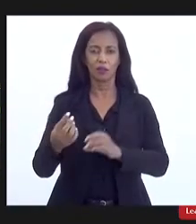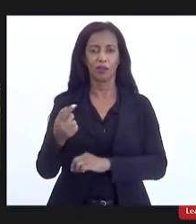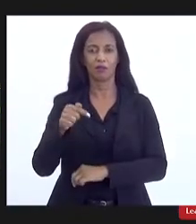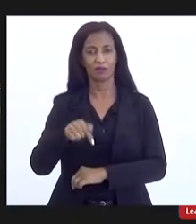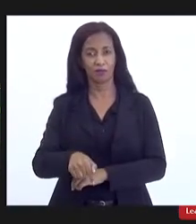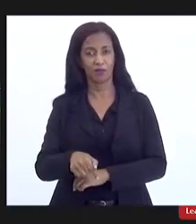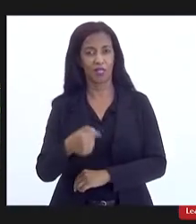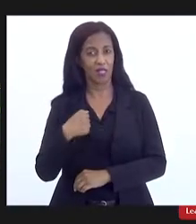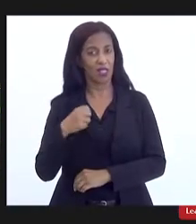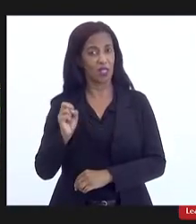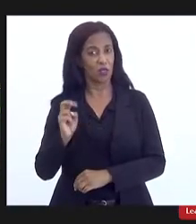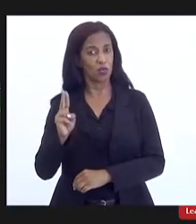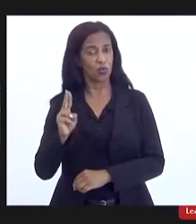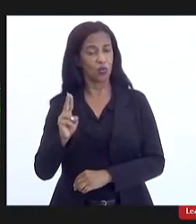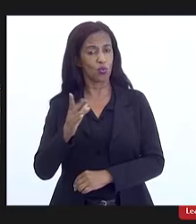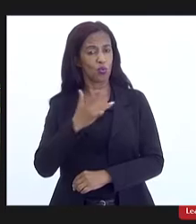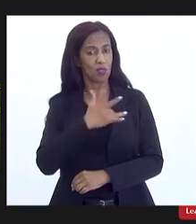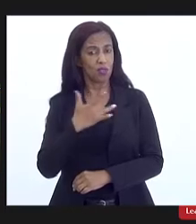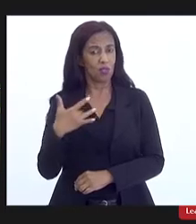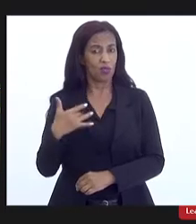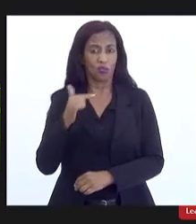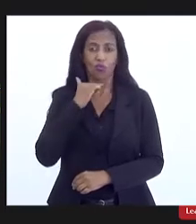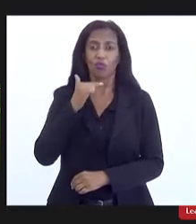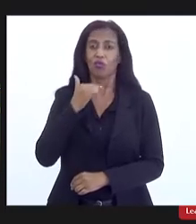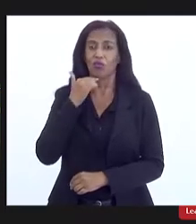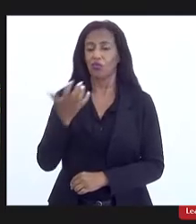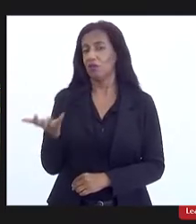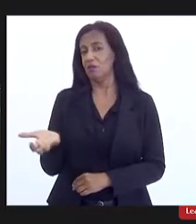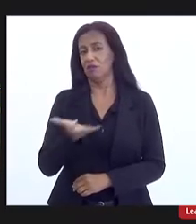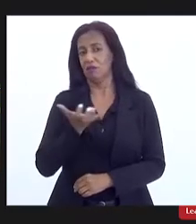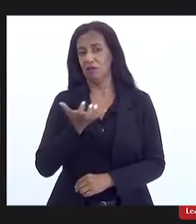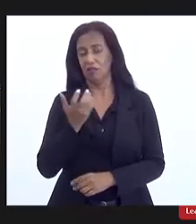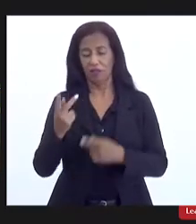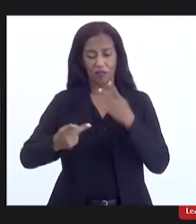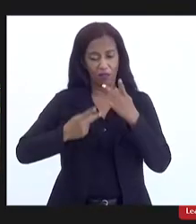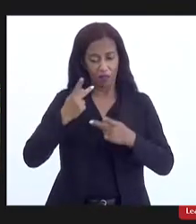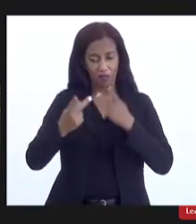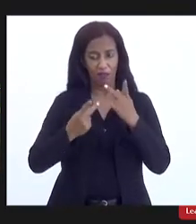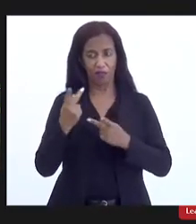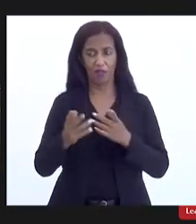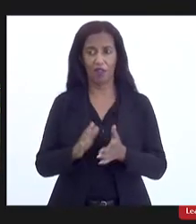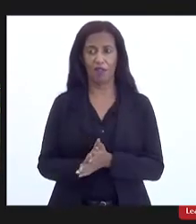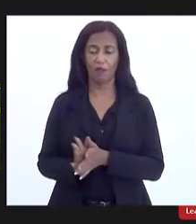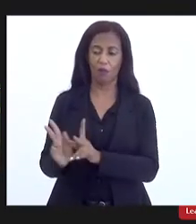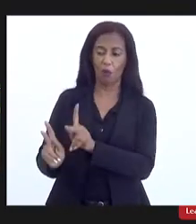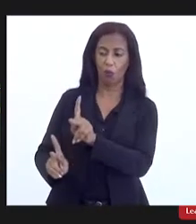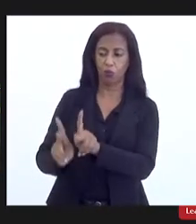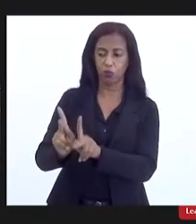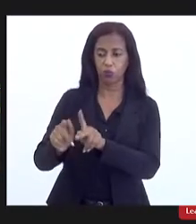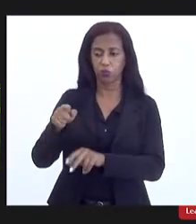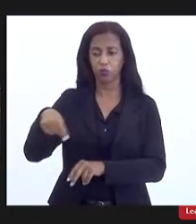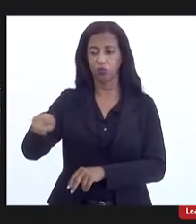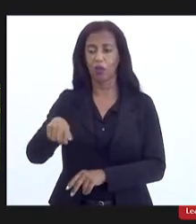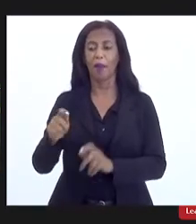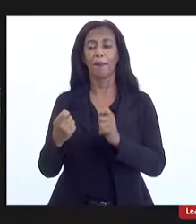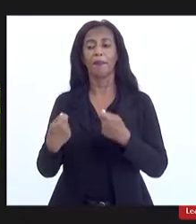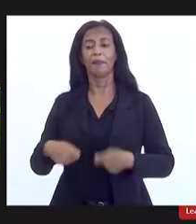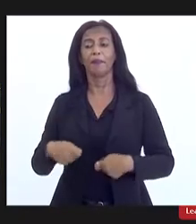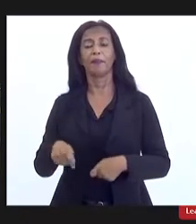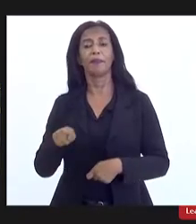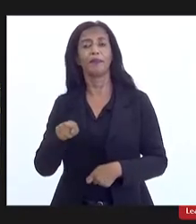é que sou da área da saúde. Então, não adianta a gente querer falar para a população que tem que tomar